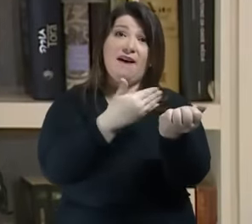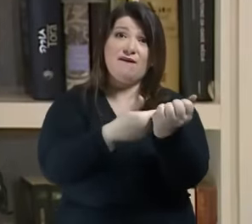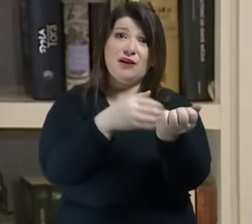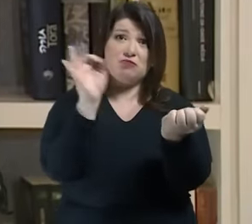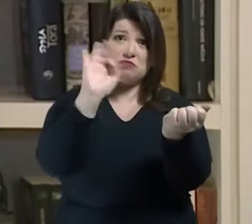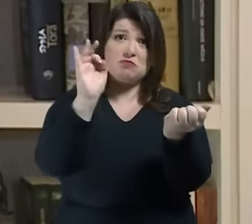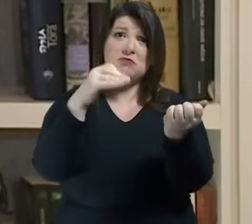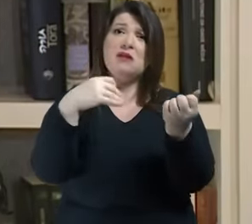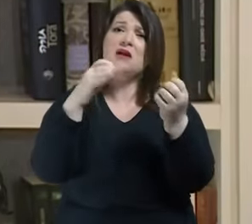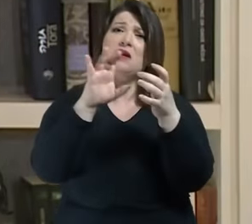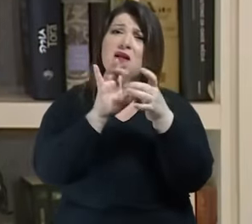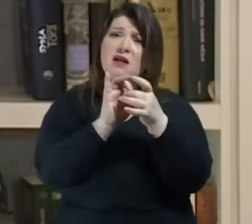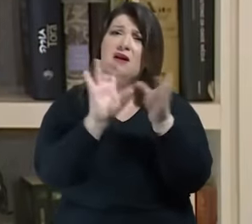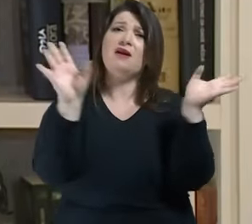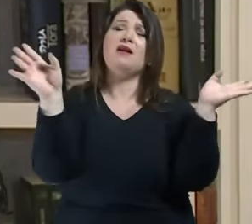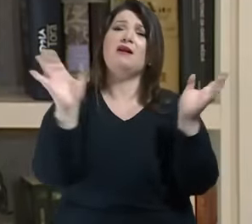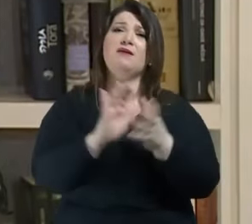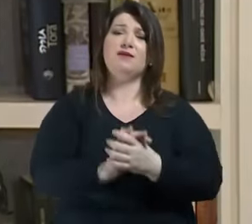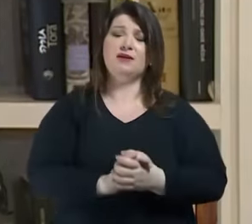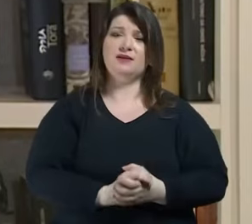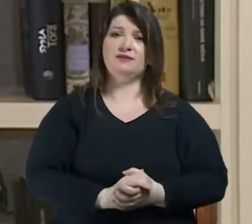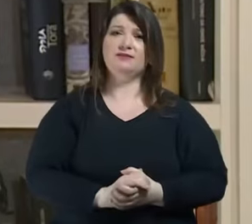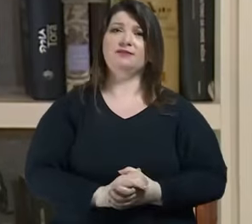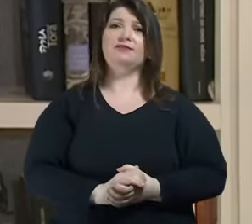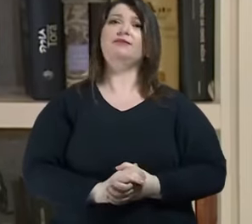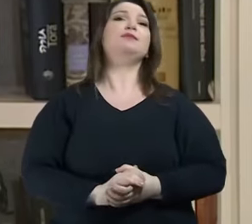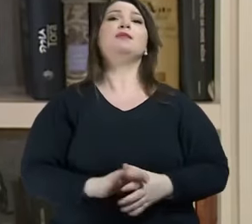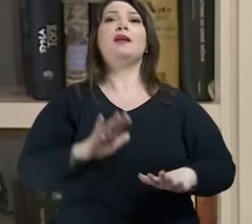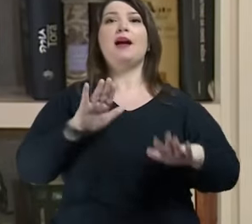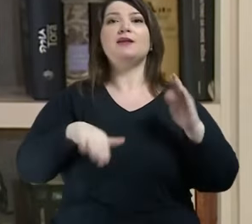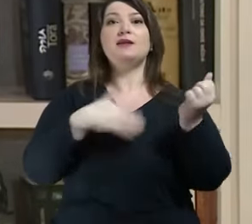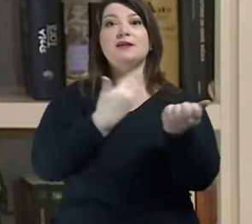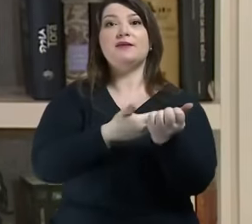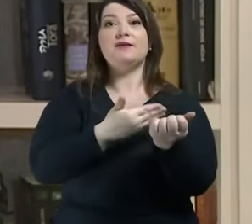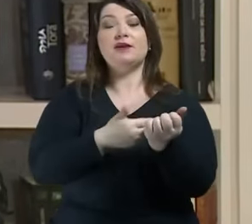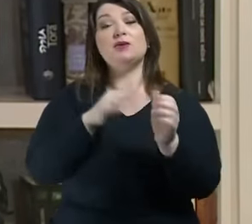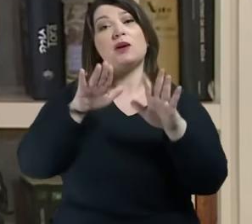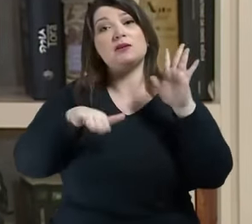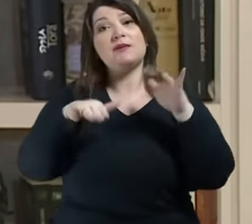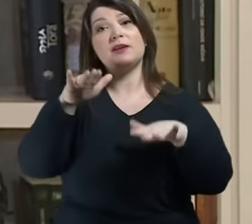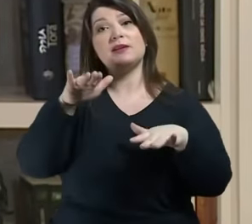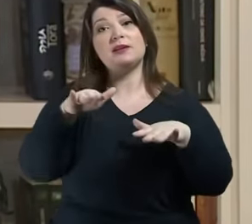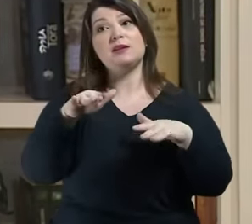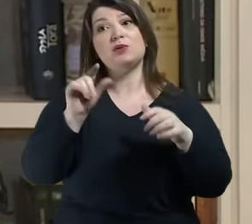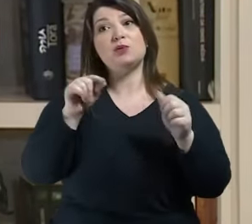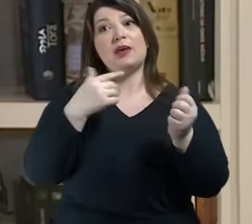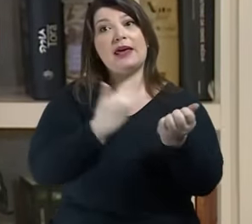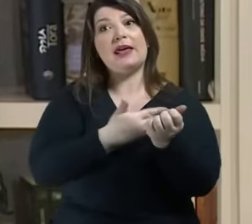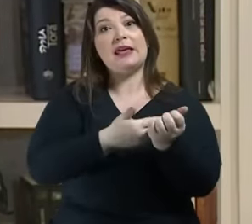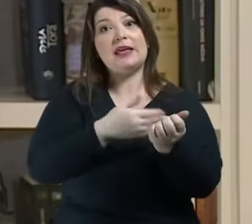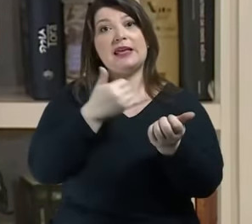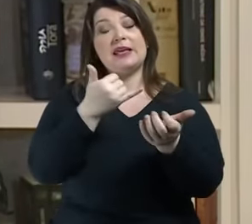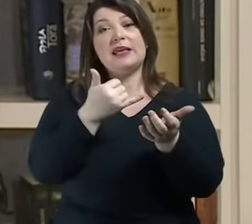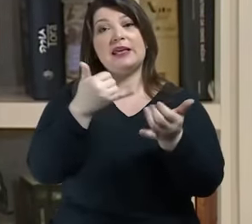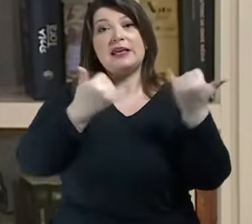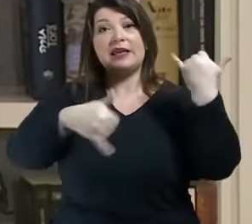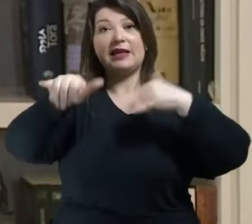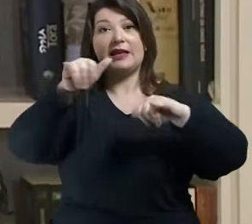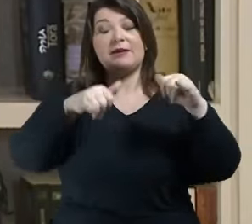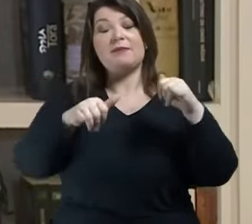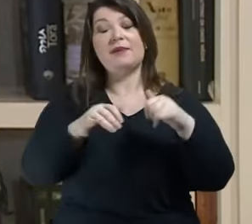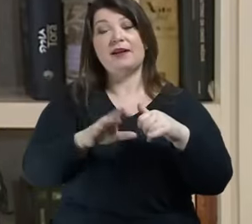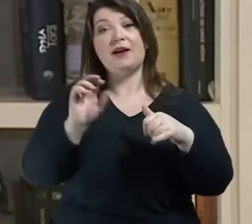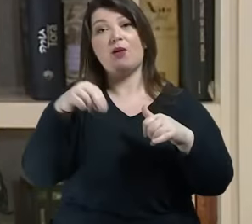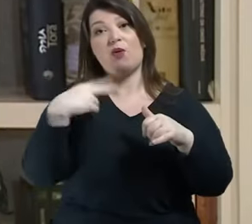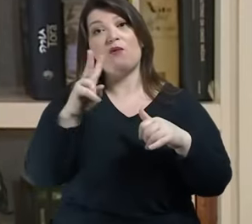não está na memória dele apenas está dependência química e psíquica do vício eu tenho que dizer alguém que